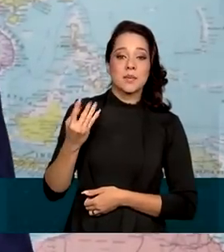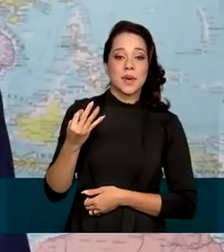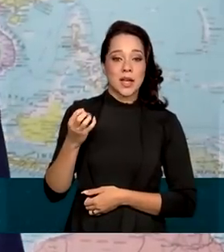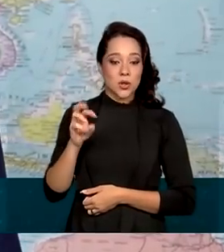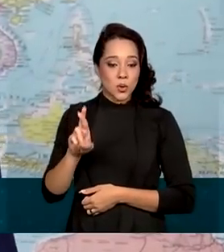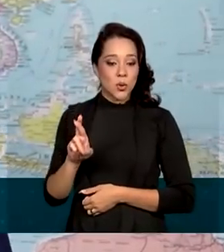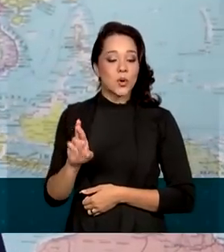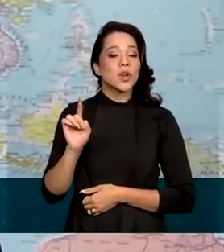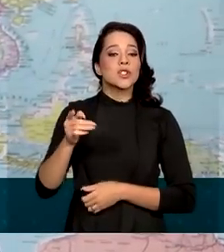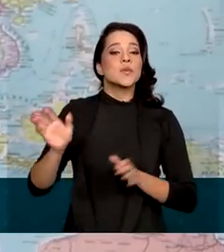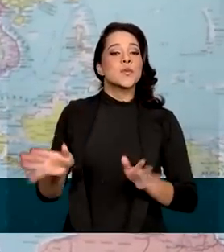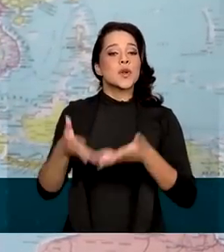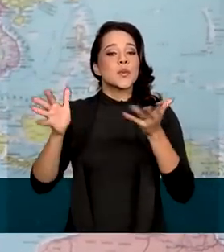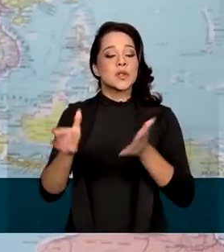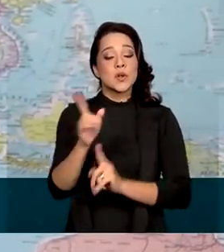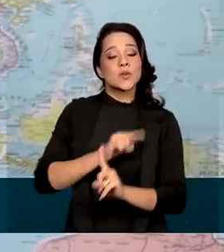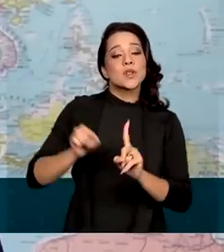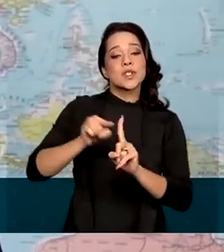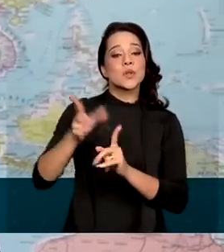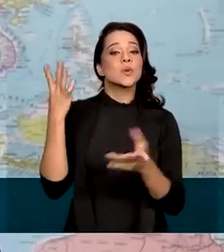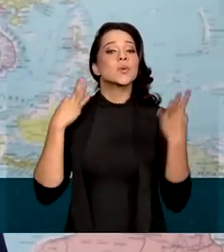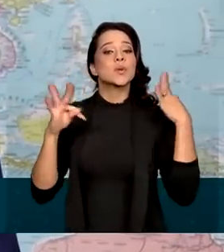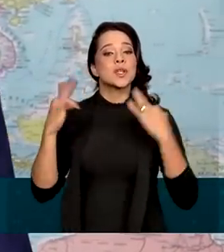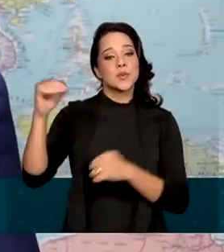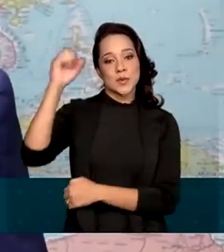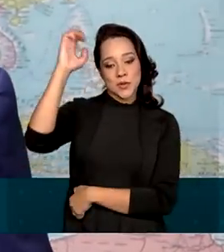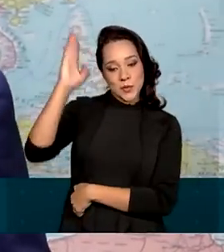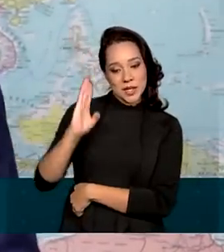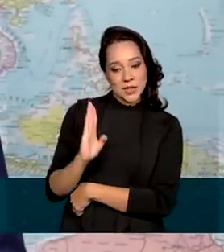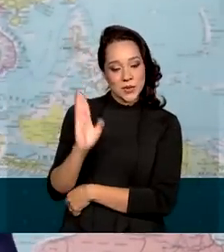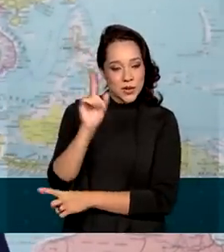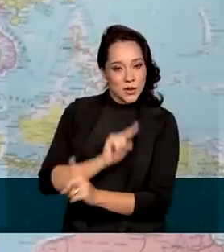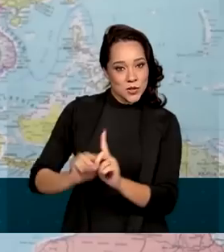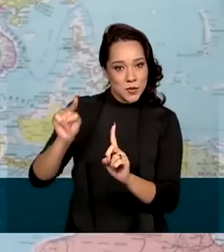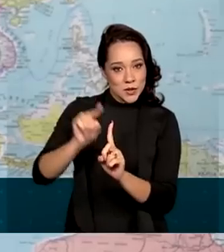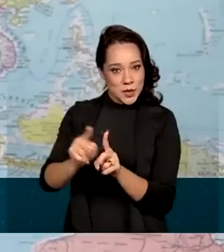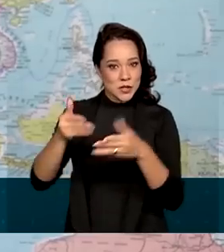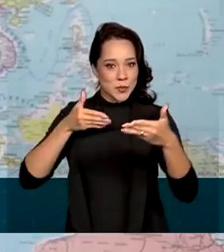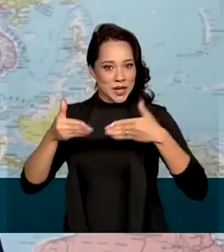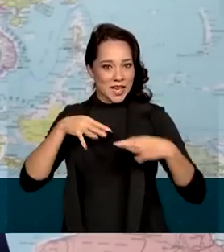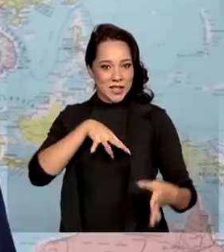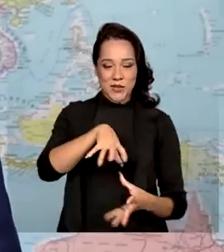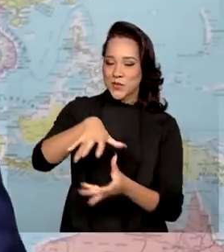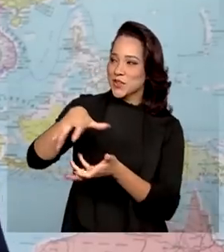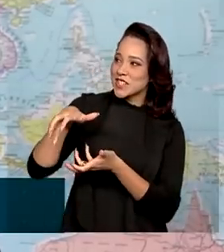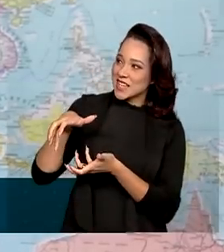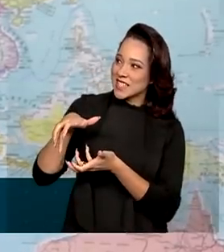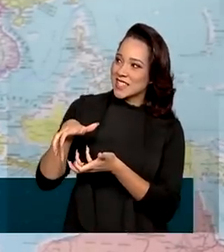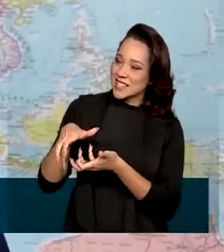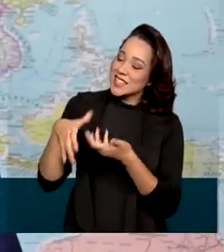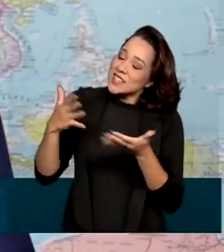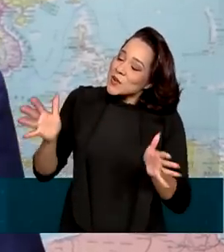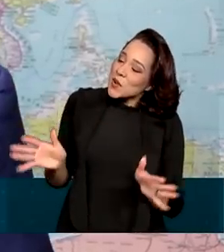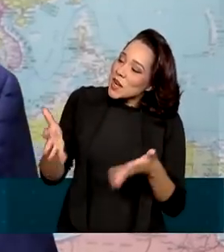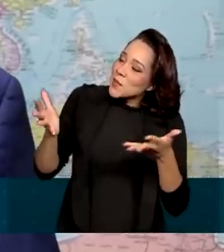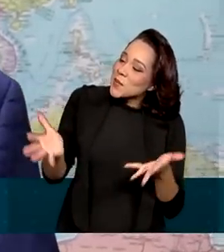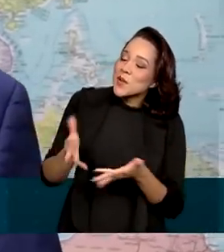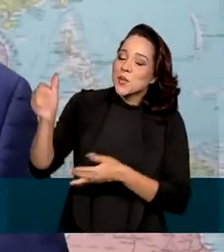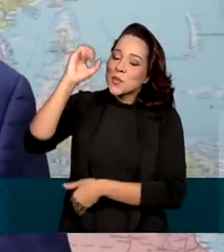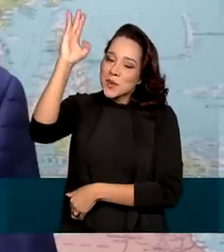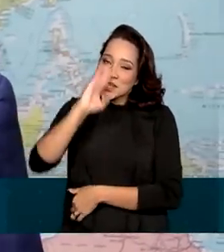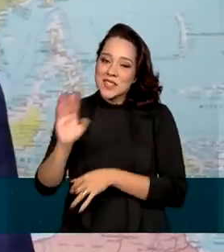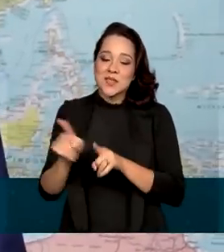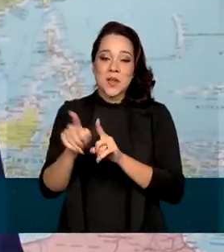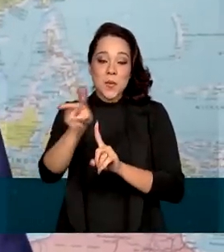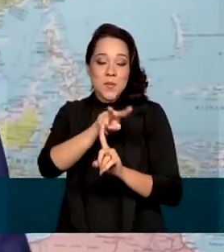a reação de promoção dos destinos turísticos do Brasil nos principais mercados mundiais. E isso colaborou para o Brasil ter